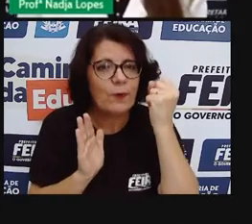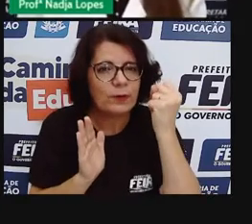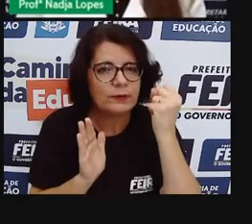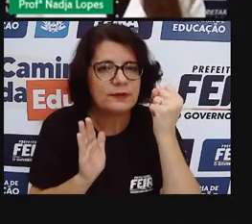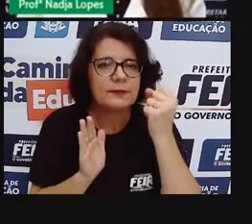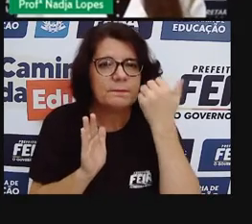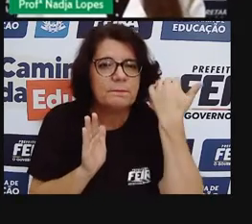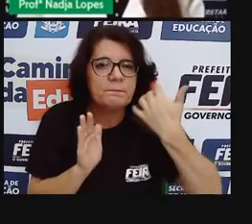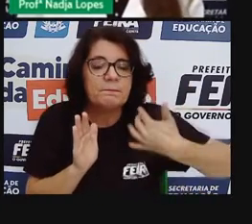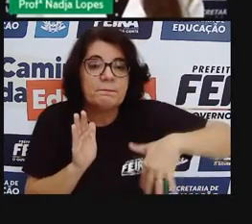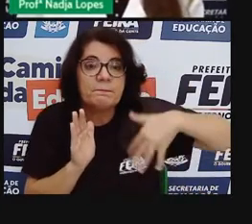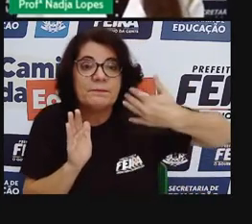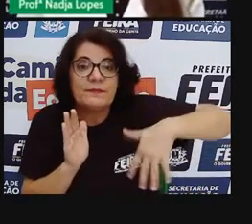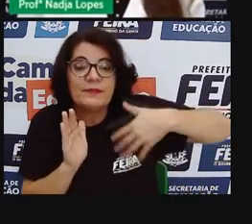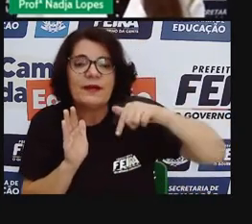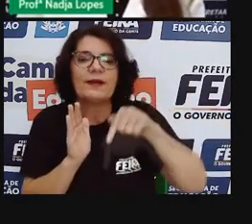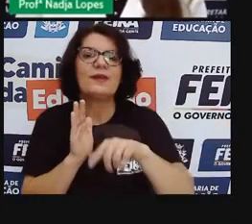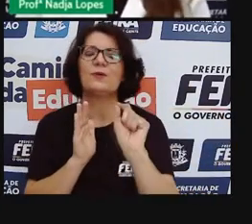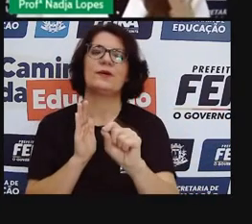feira livre?